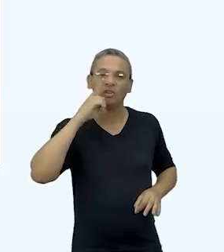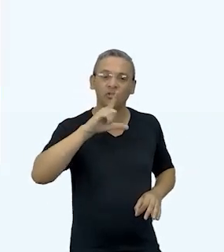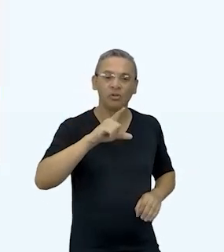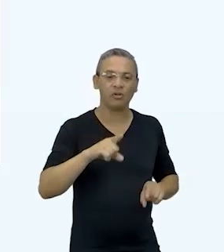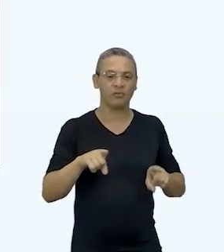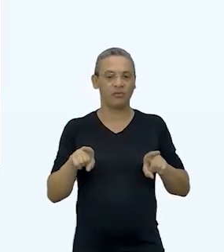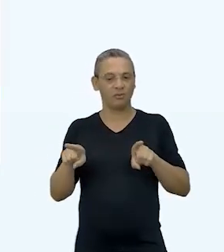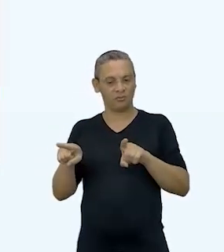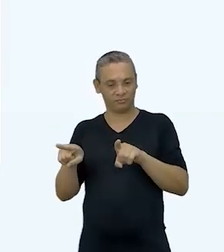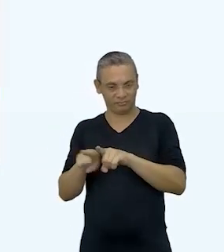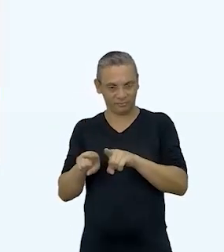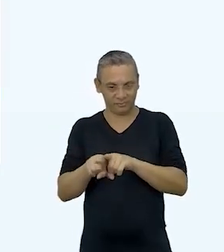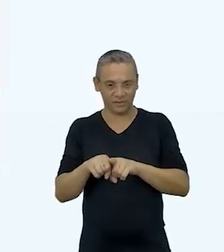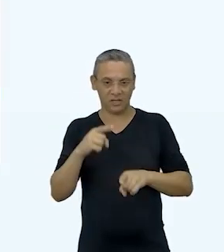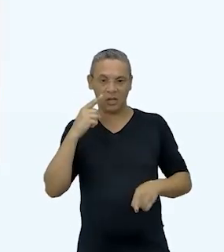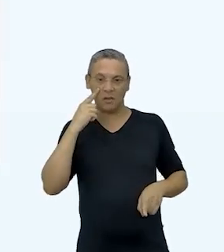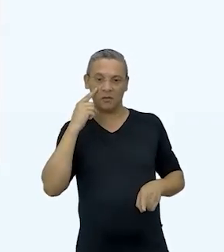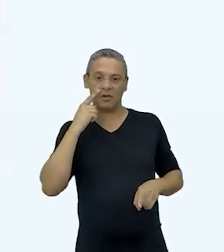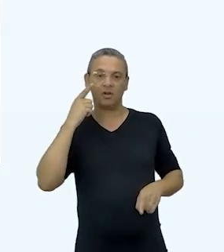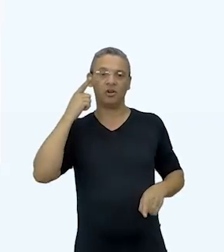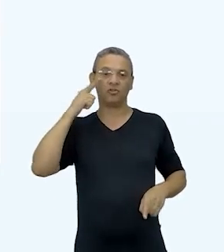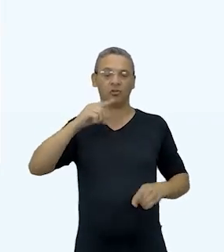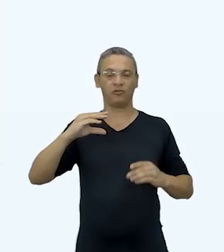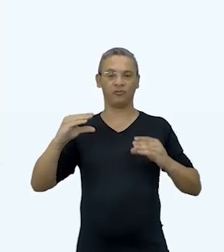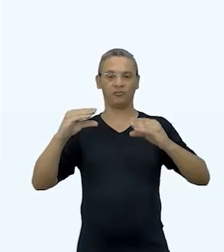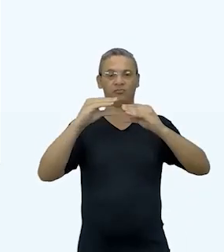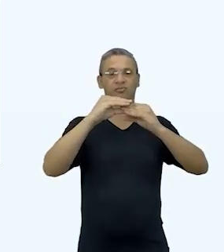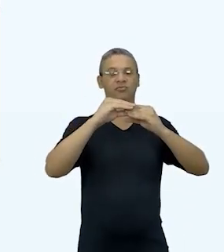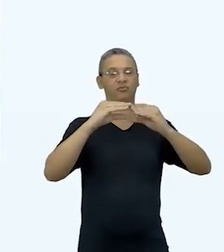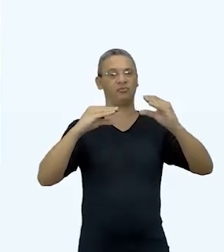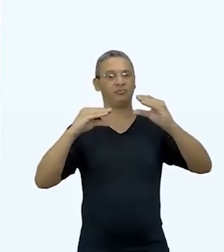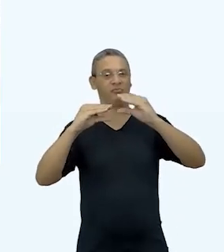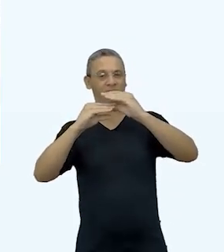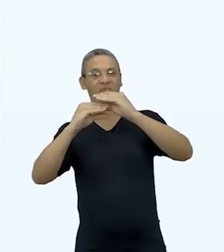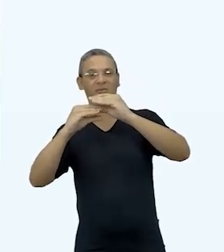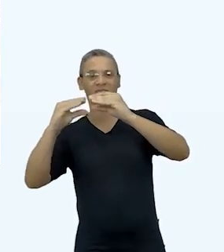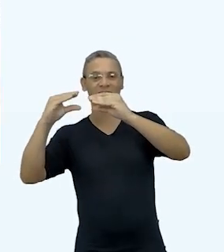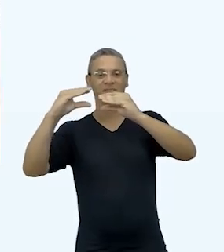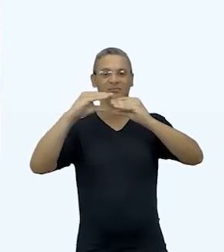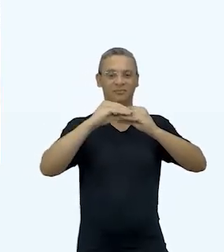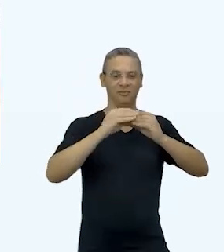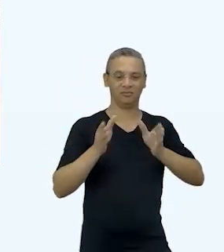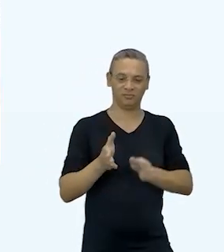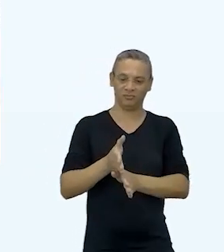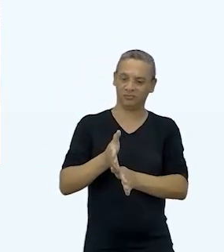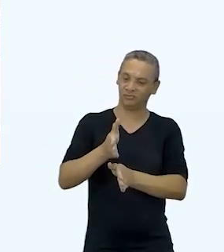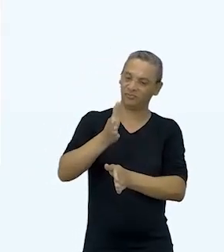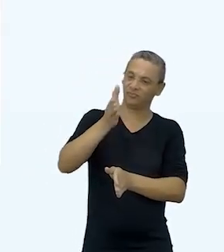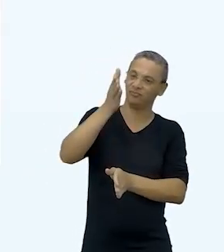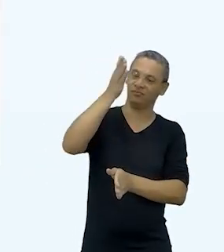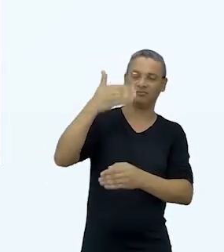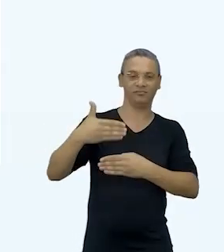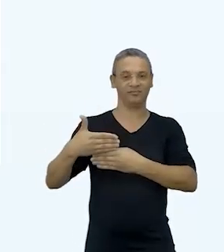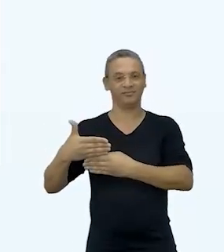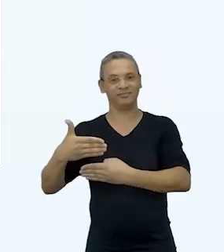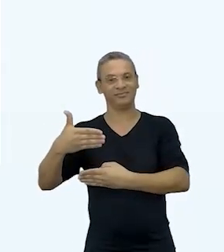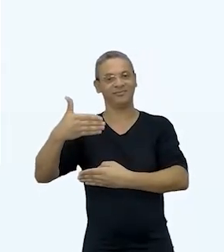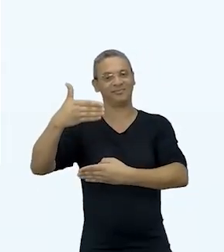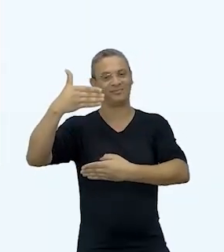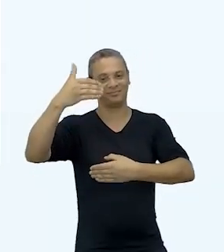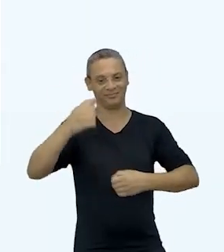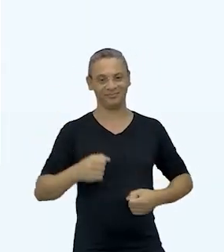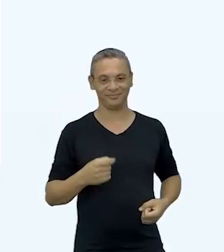vai colocando aqui, vai amarrando aqui, amarrou, vai saindo a casa. Aqui, esse